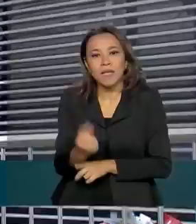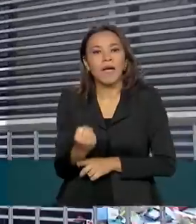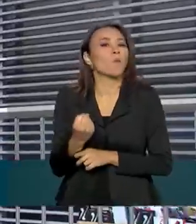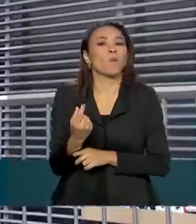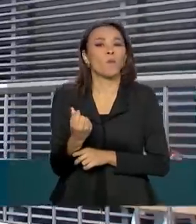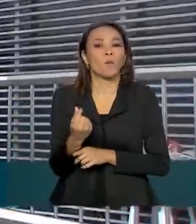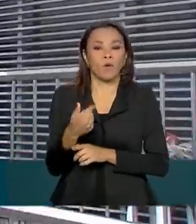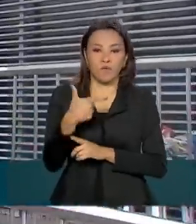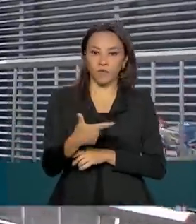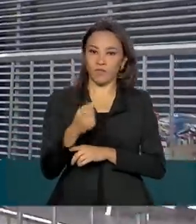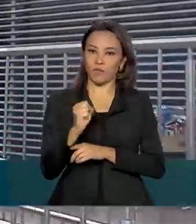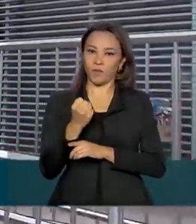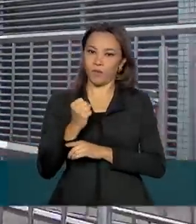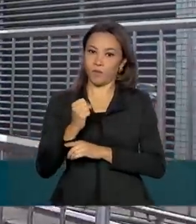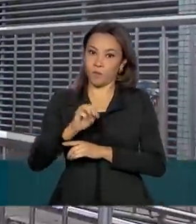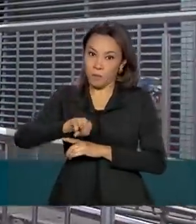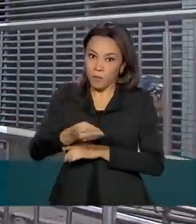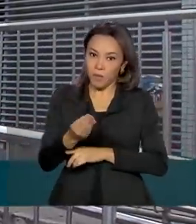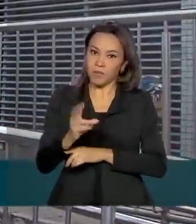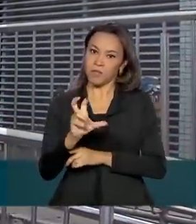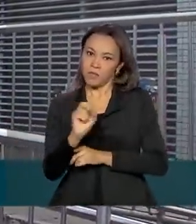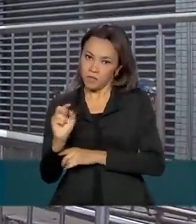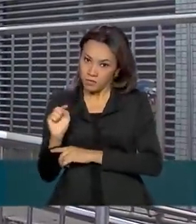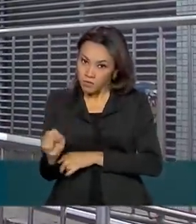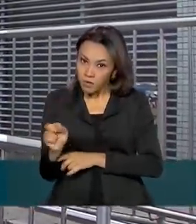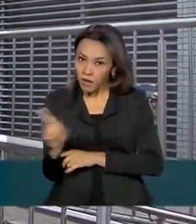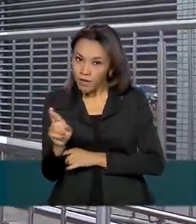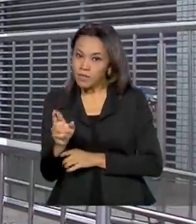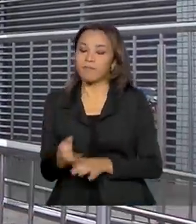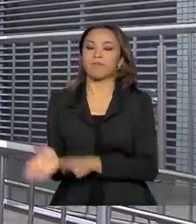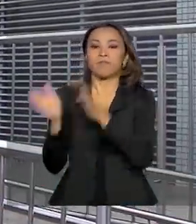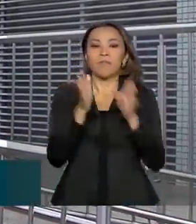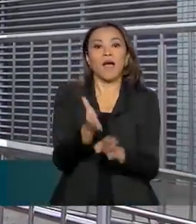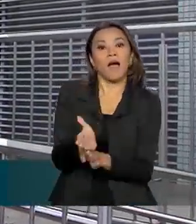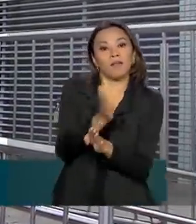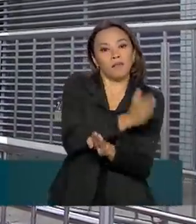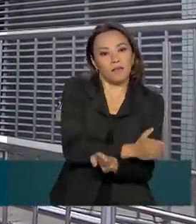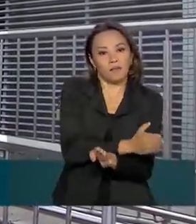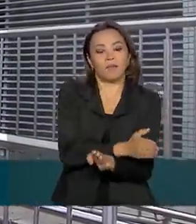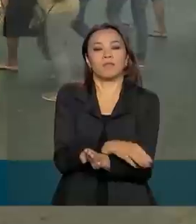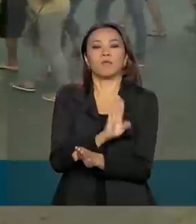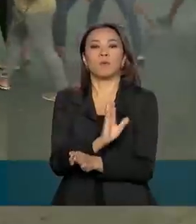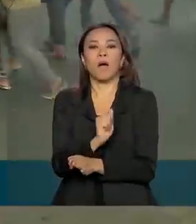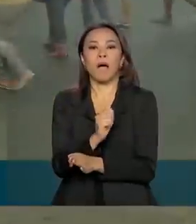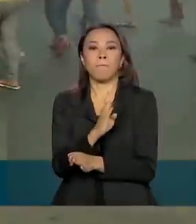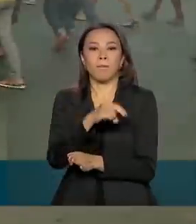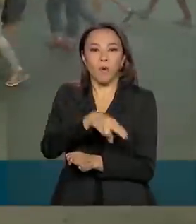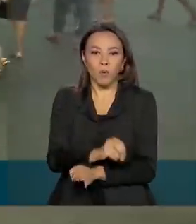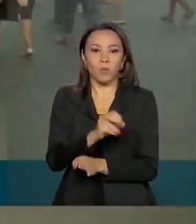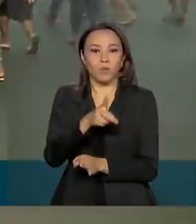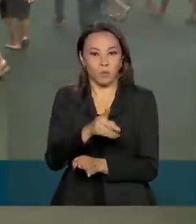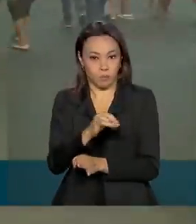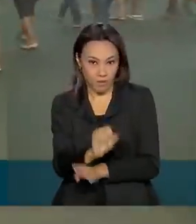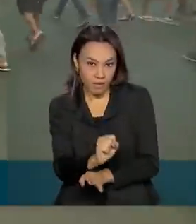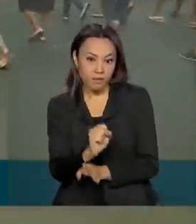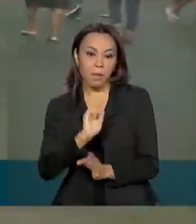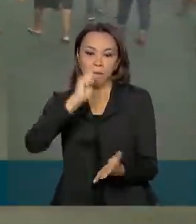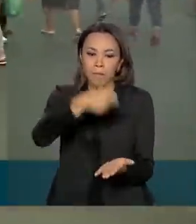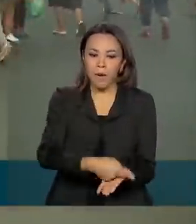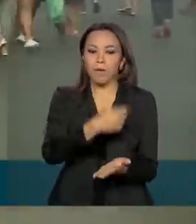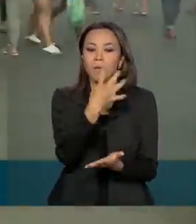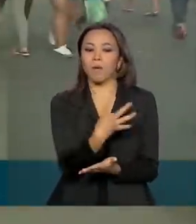bilhões e meio de reais. E a antecipação do abono salarial do PIS pagou mais 4